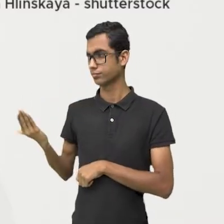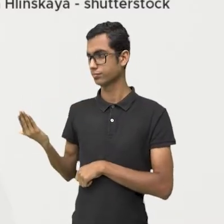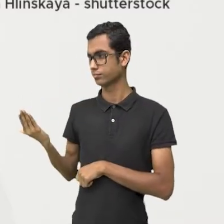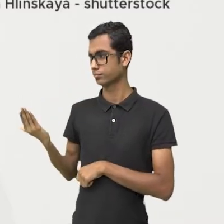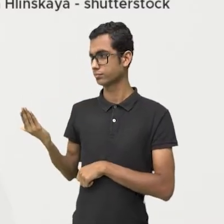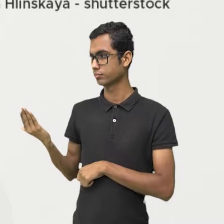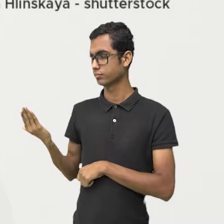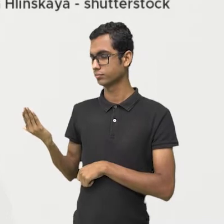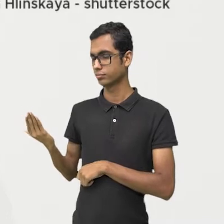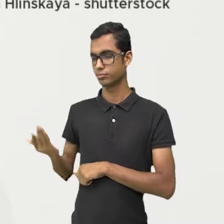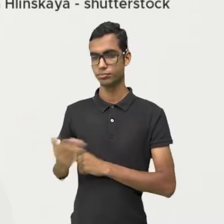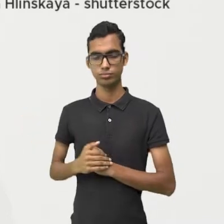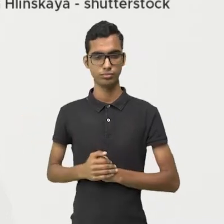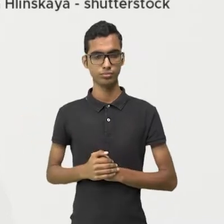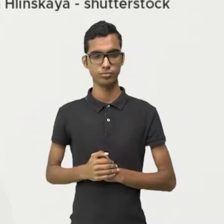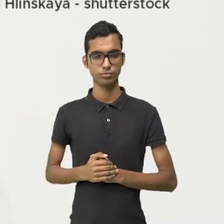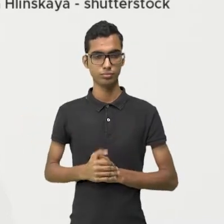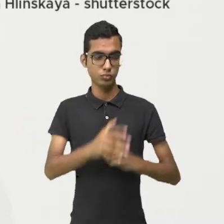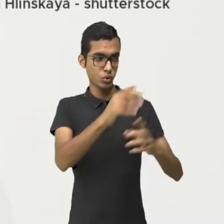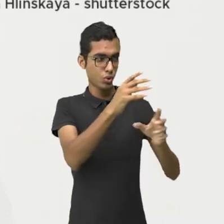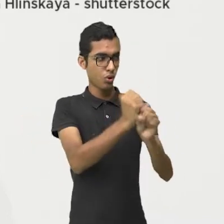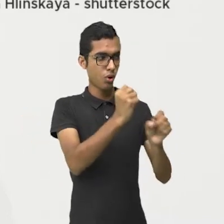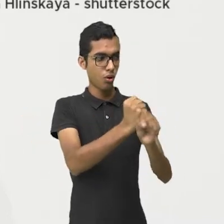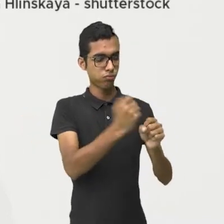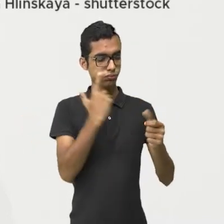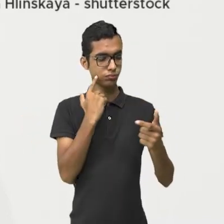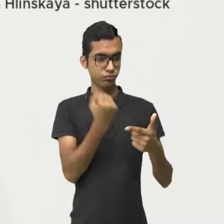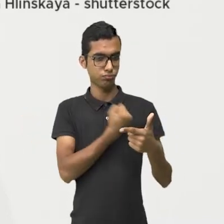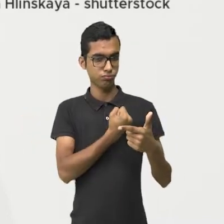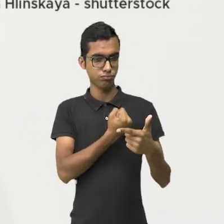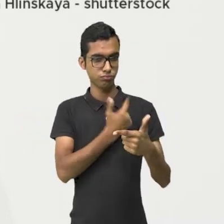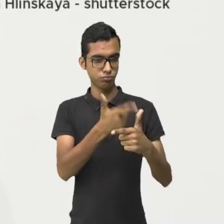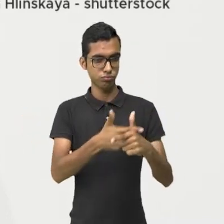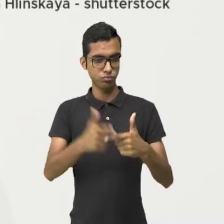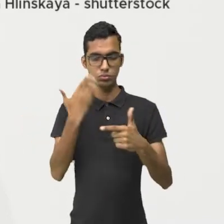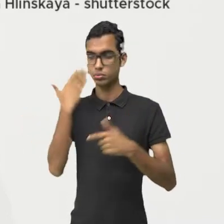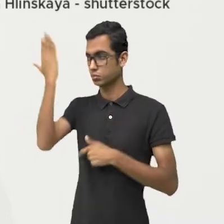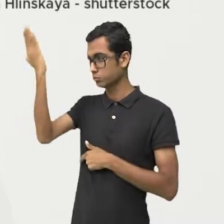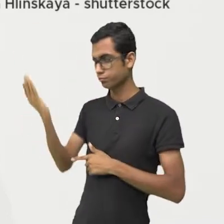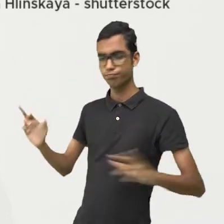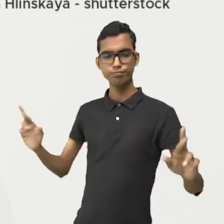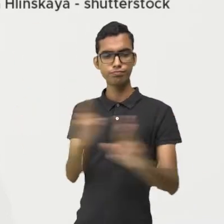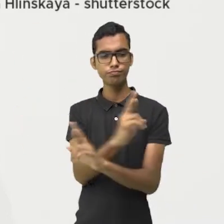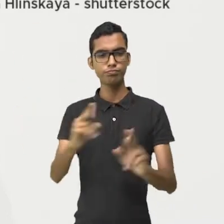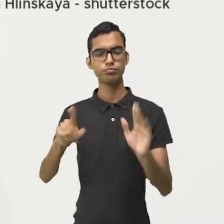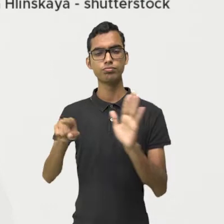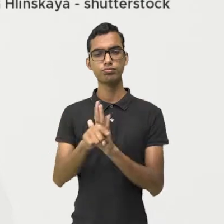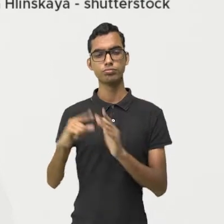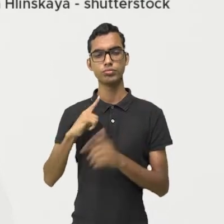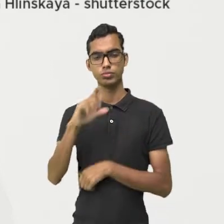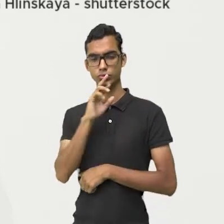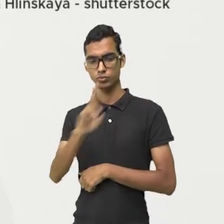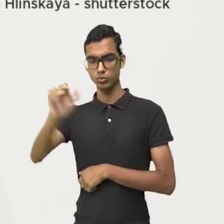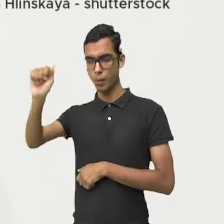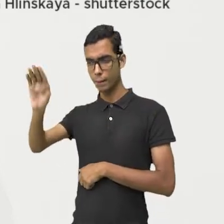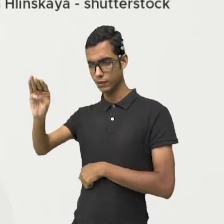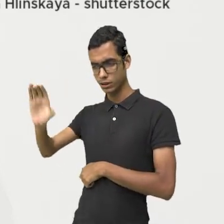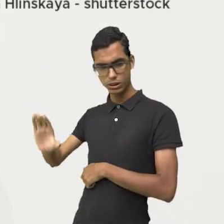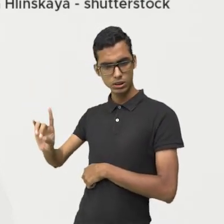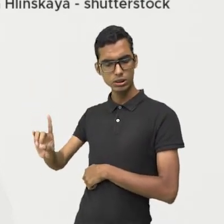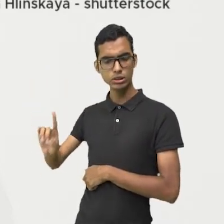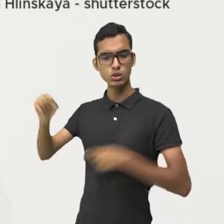Calcule as divisões a seguir e relacione com os resultados